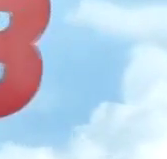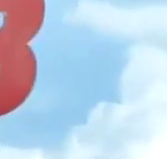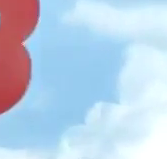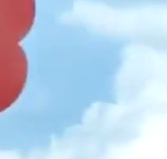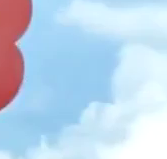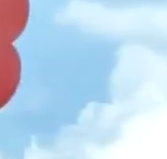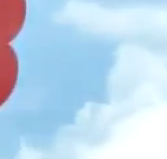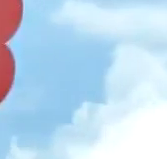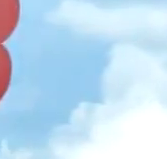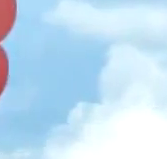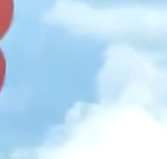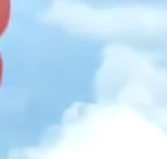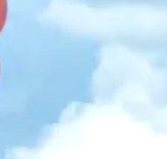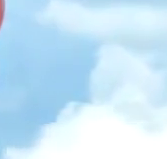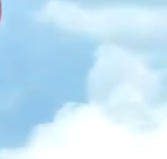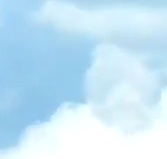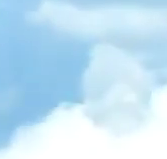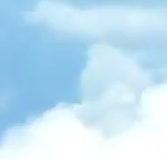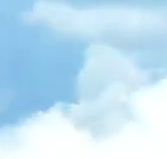Obrigado. Obrigado.